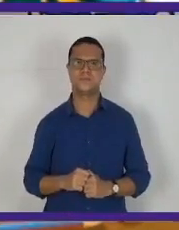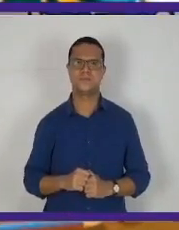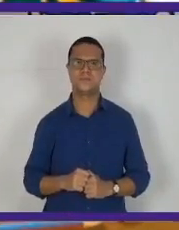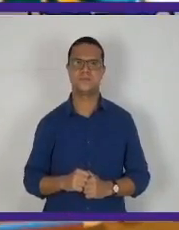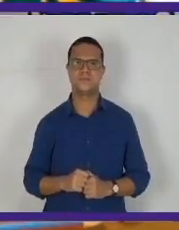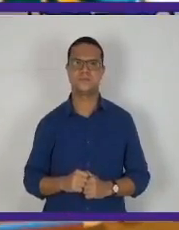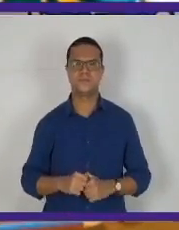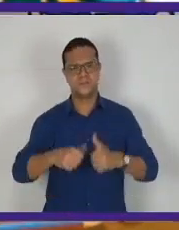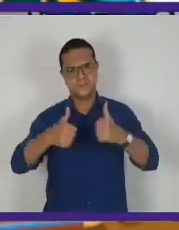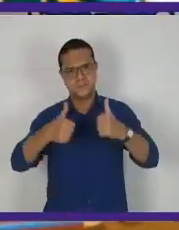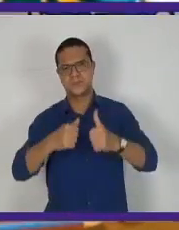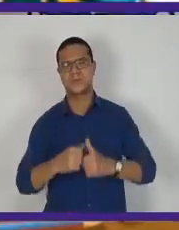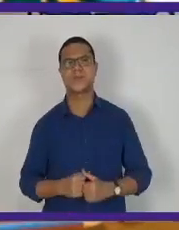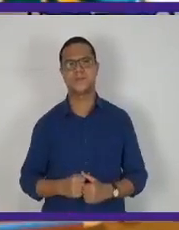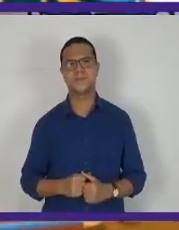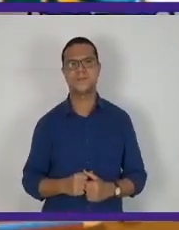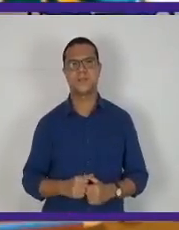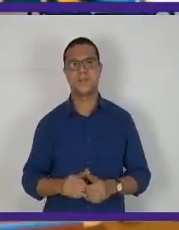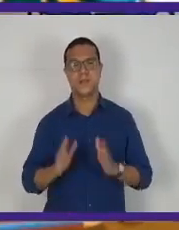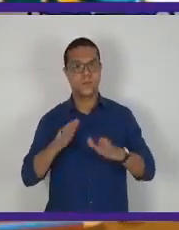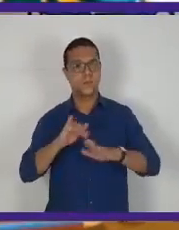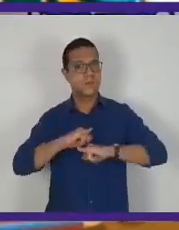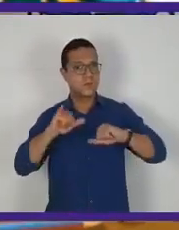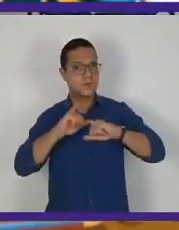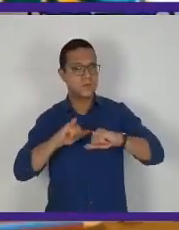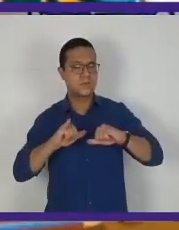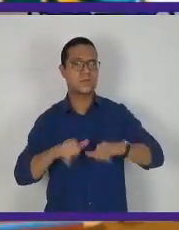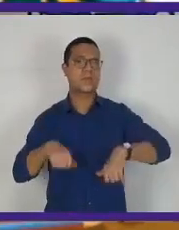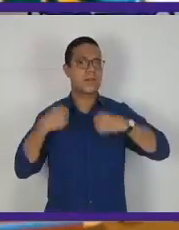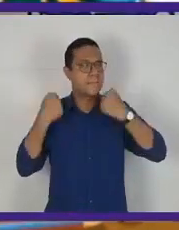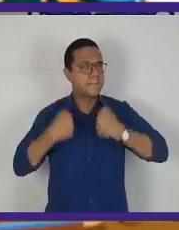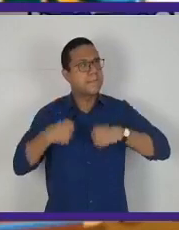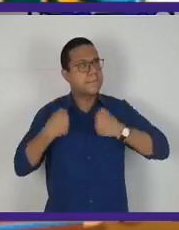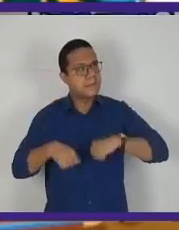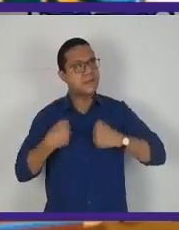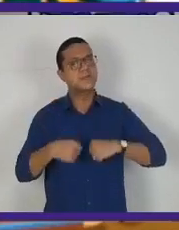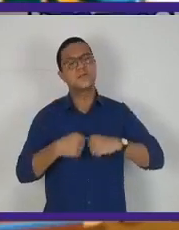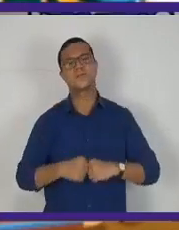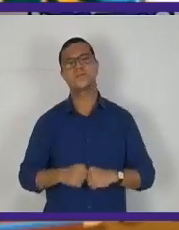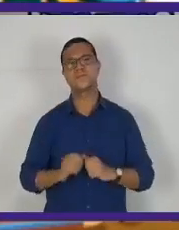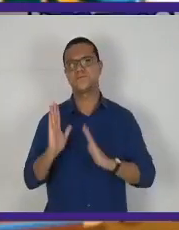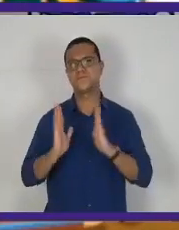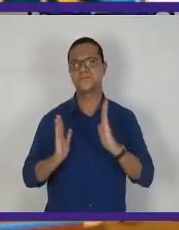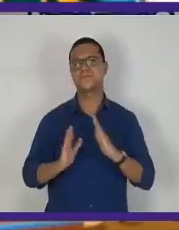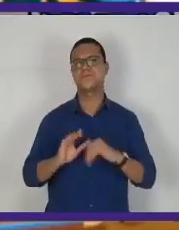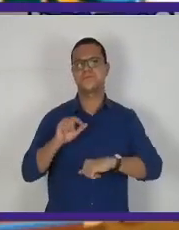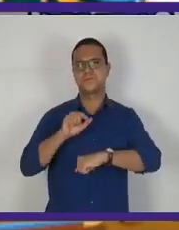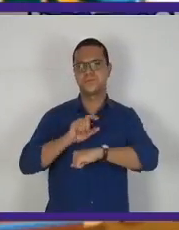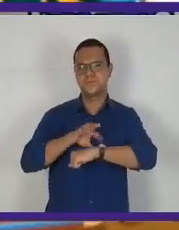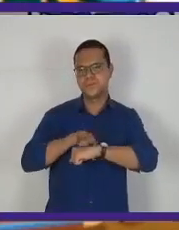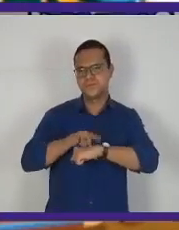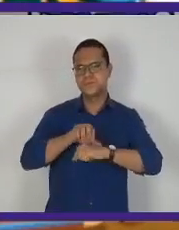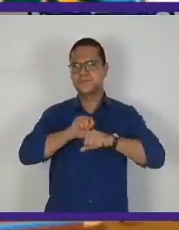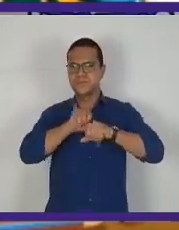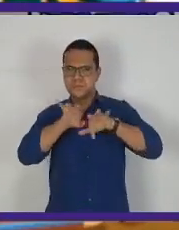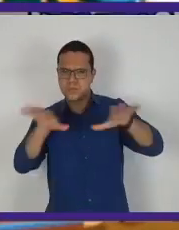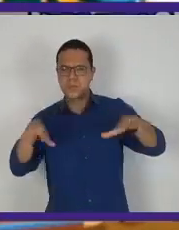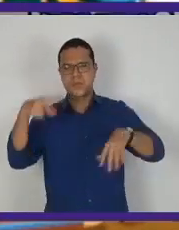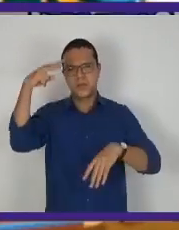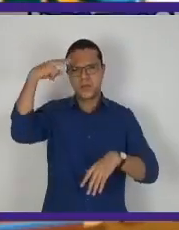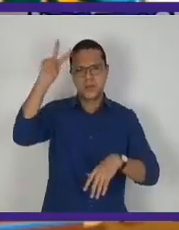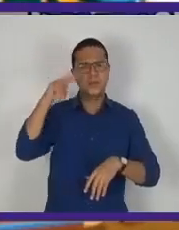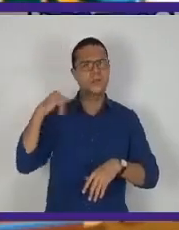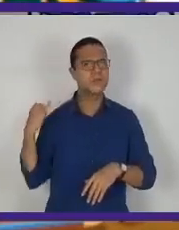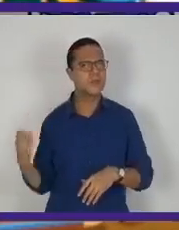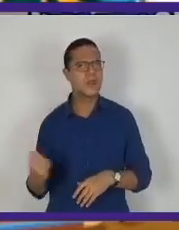Bem, trazendo algumas informações que são indispensáveis em época de pandemia. Só lembrando a vocês